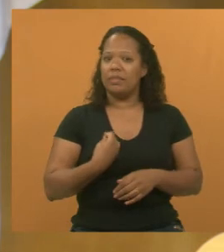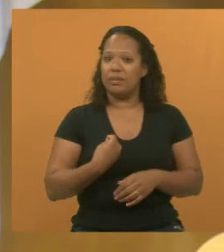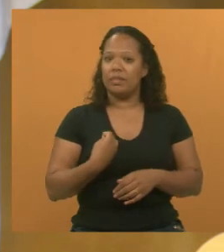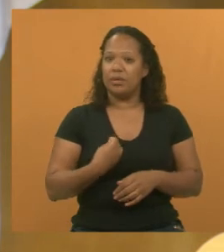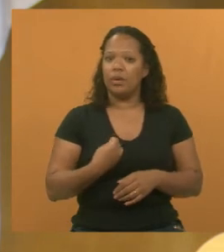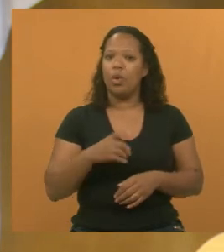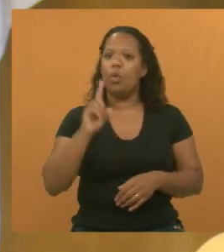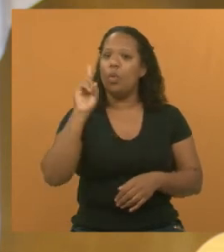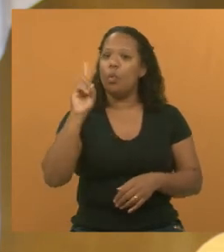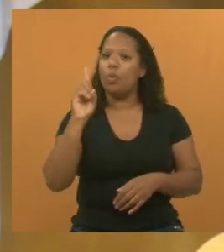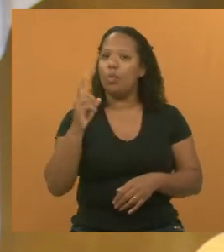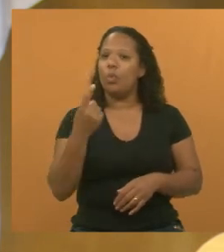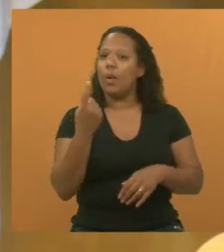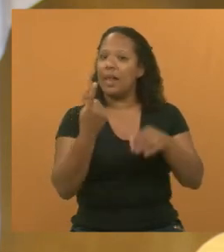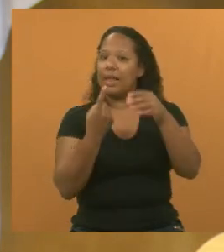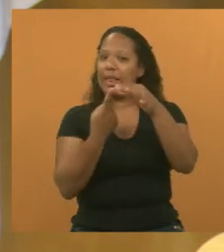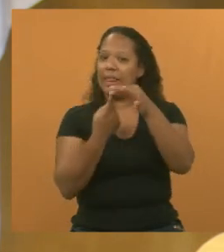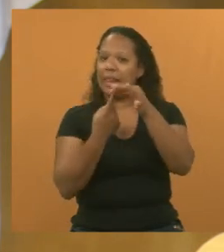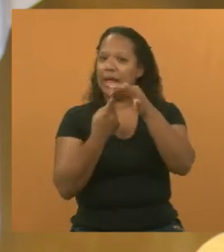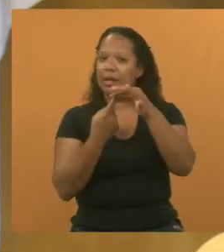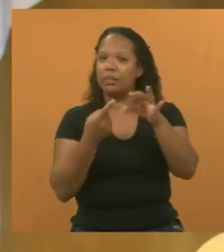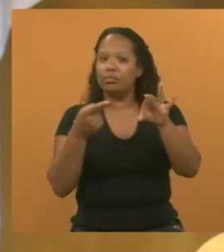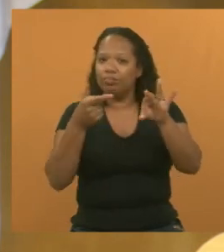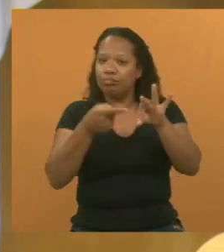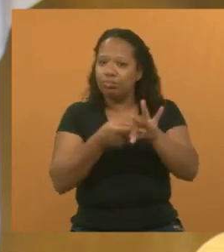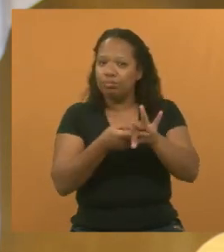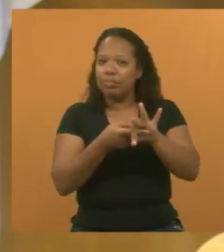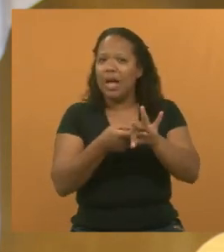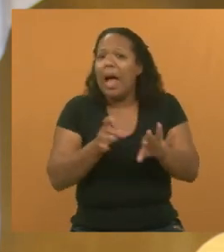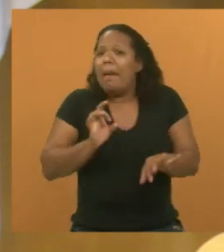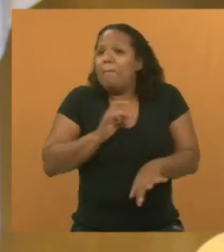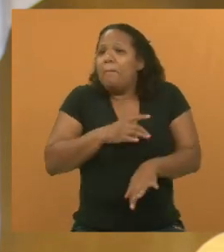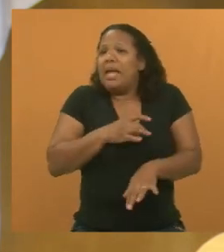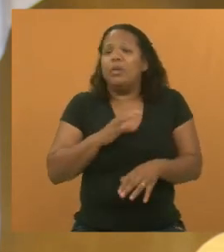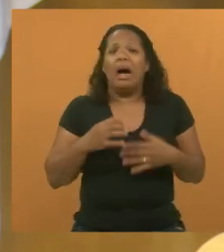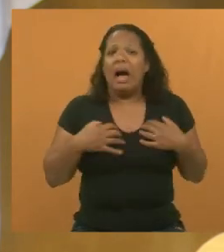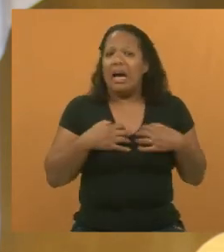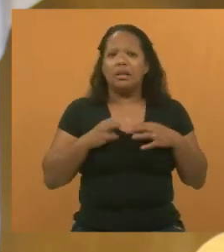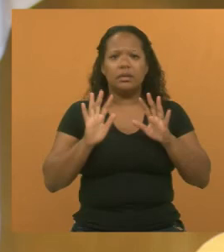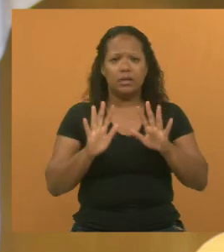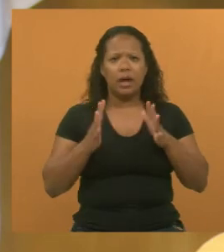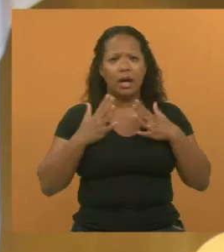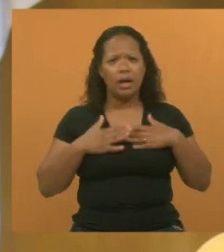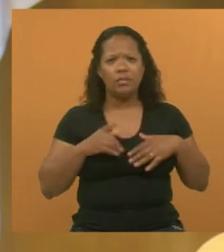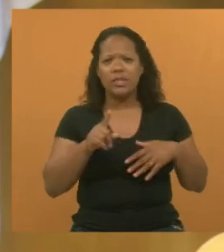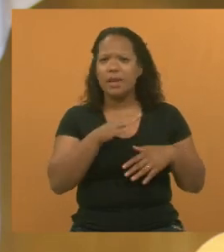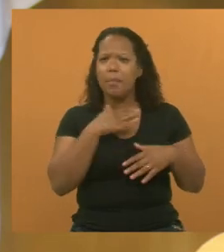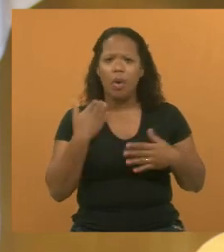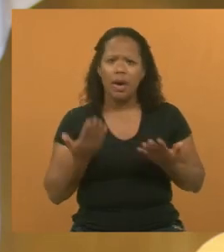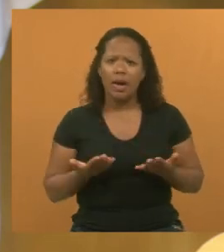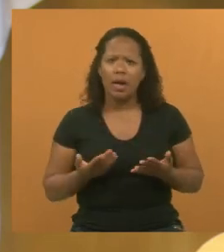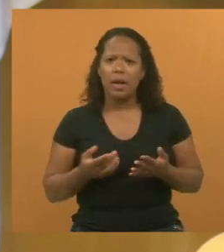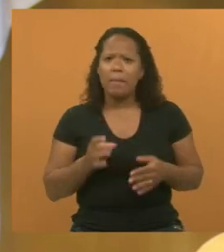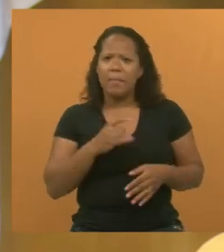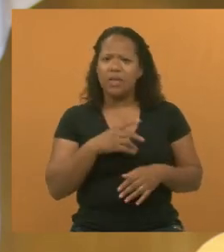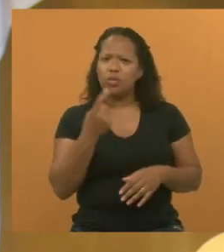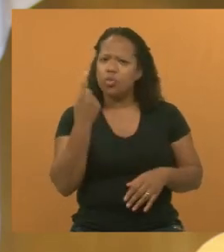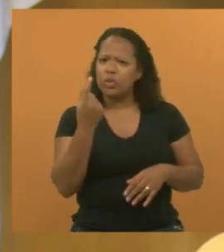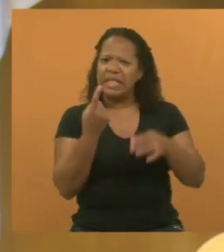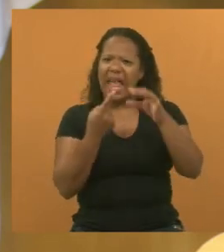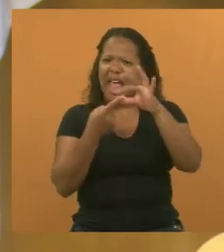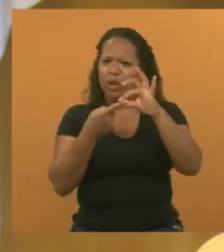apenas um dedo, vale sua vida? O medo pode fazer você morrer por um dedo?